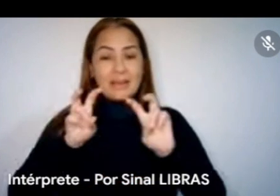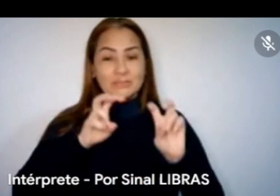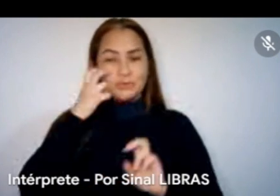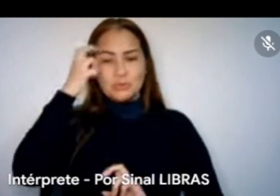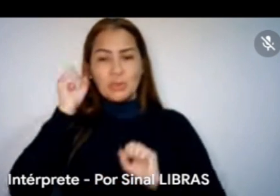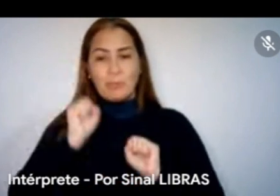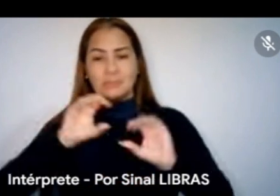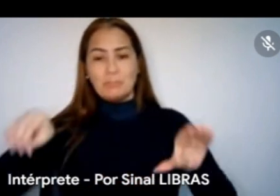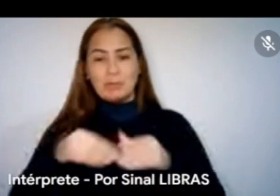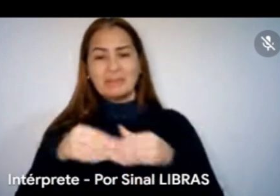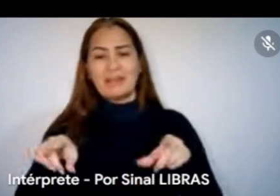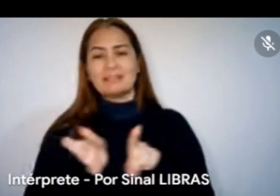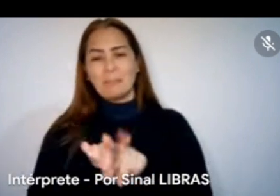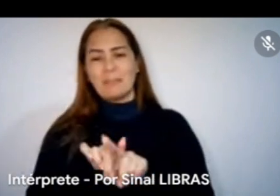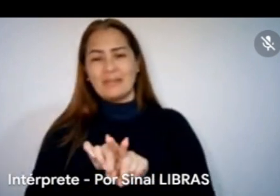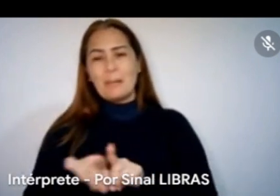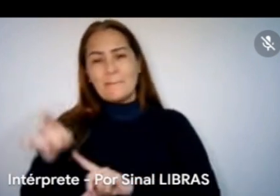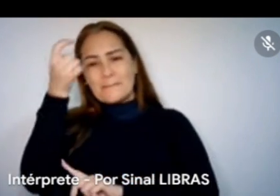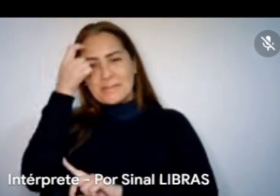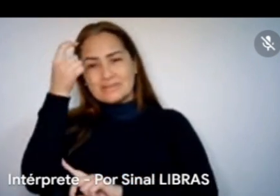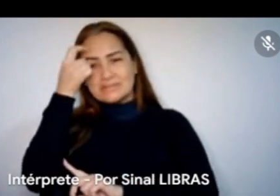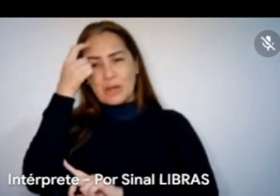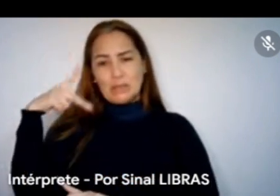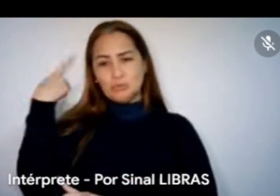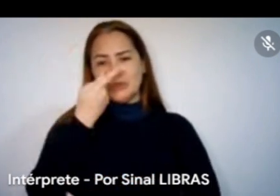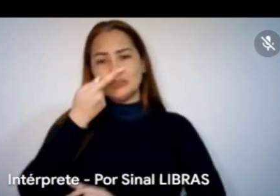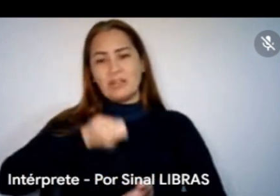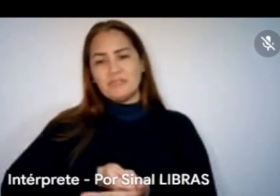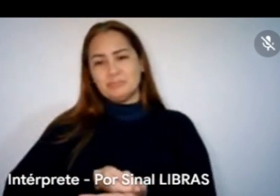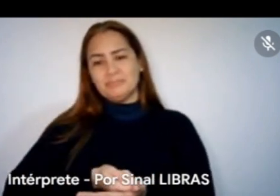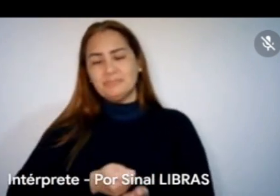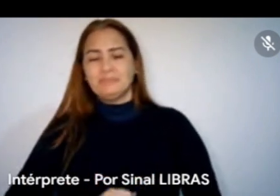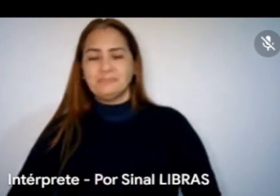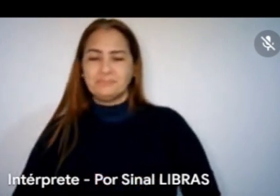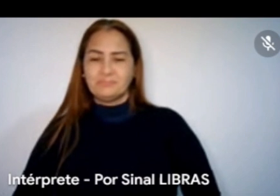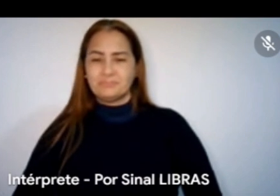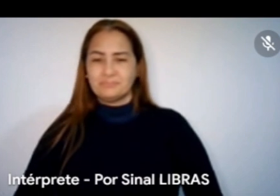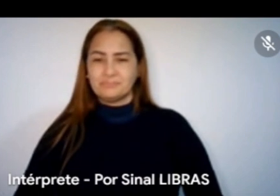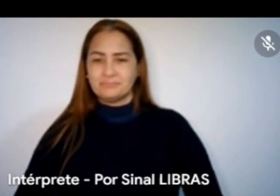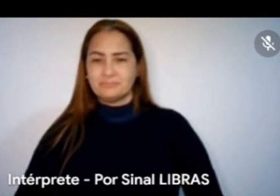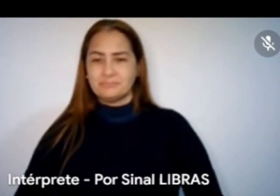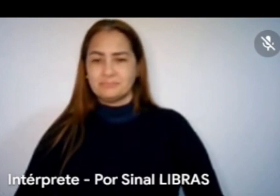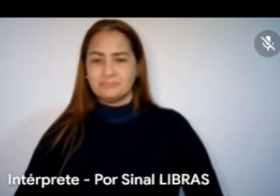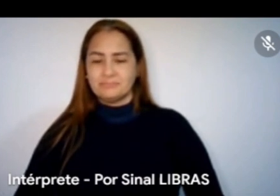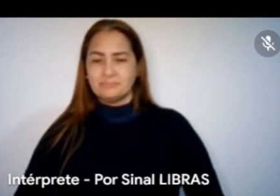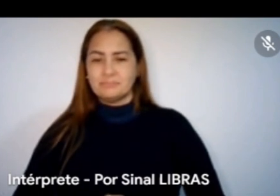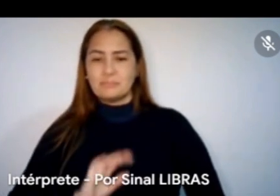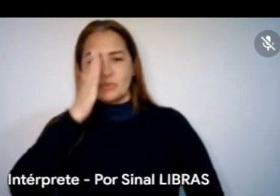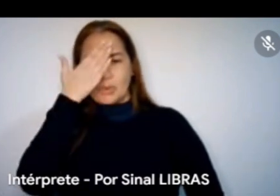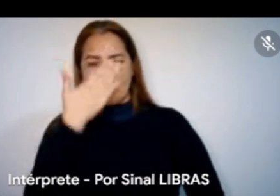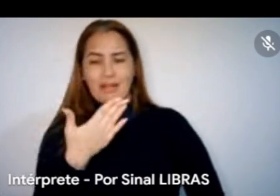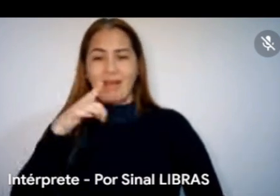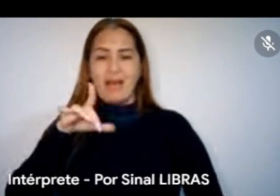a partir dessa, desses pontos das políticas afirmativas, tá? O próximo, quem é? Obrigado, Leca. O